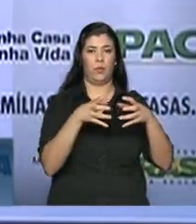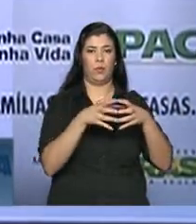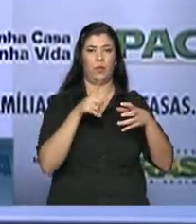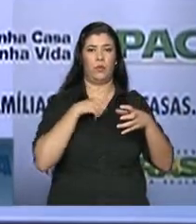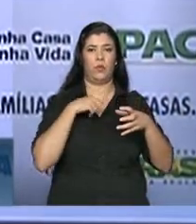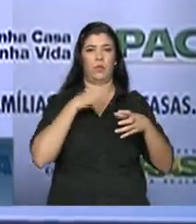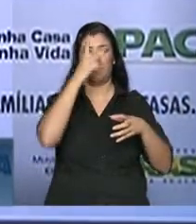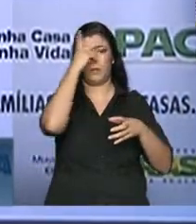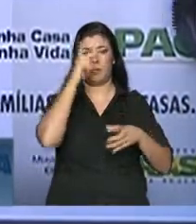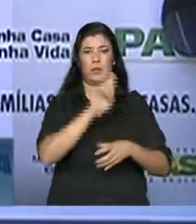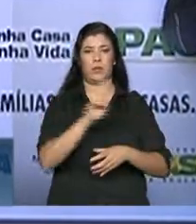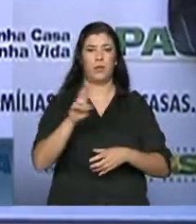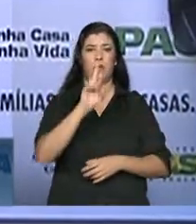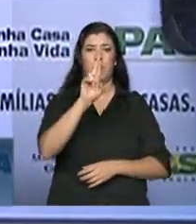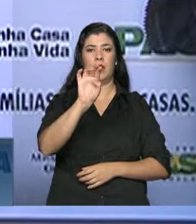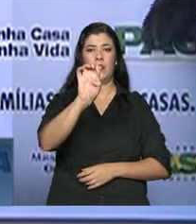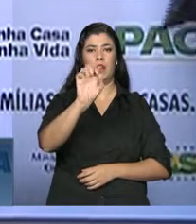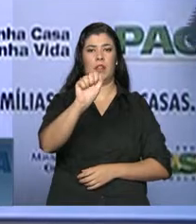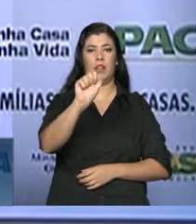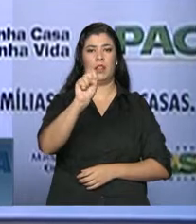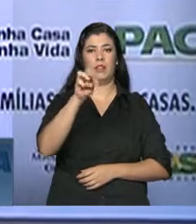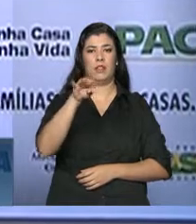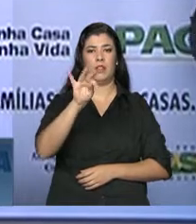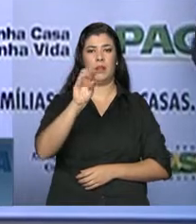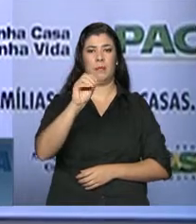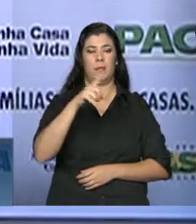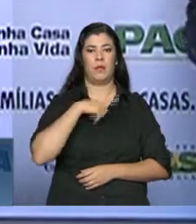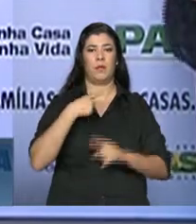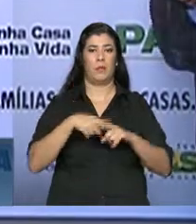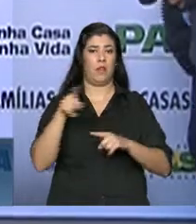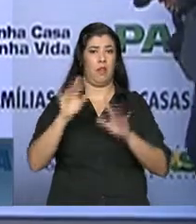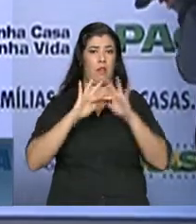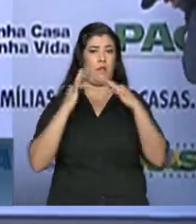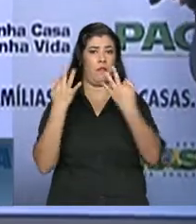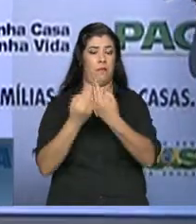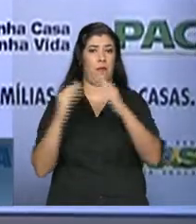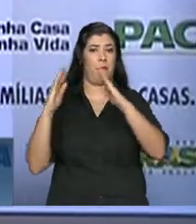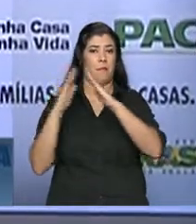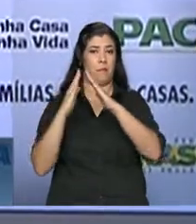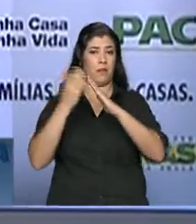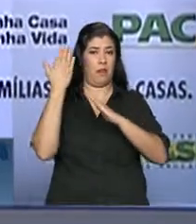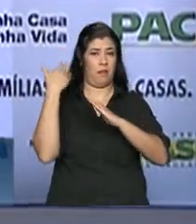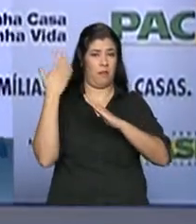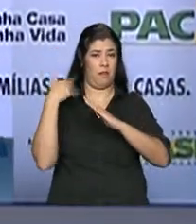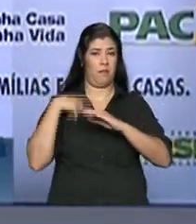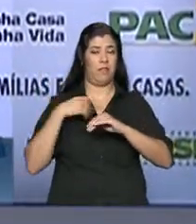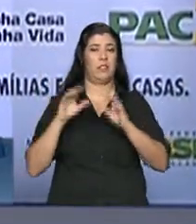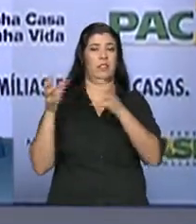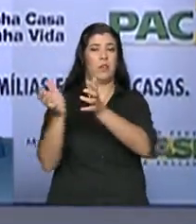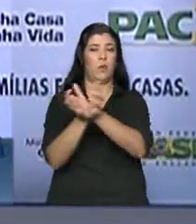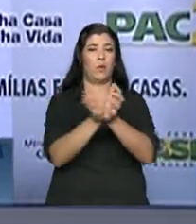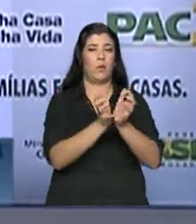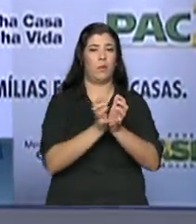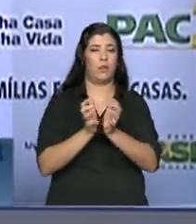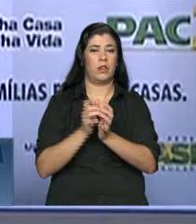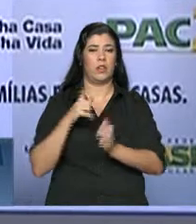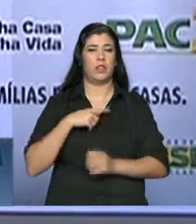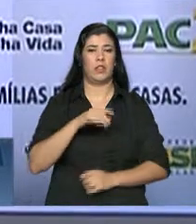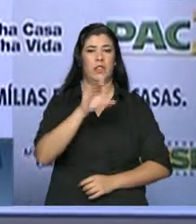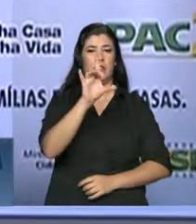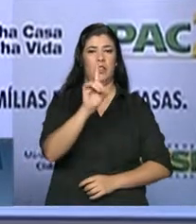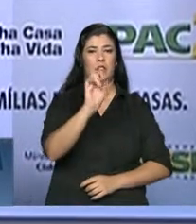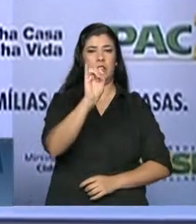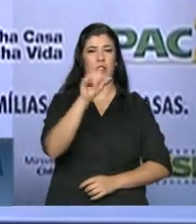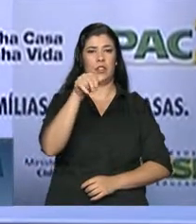reassentamento, já que essas famílias moravam em áreas de risco das comunidades DIC 1 e